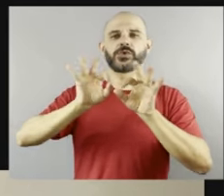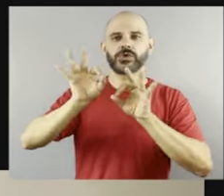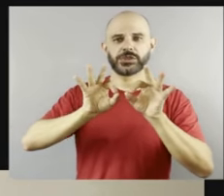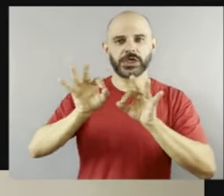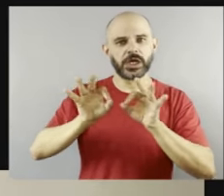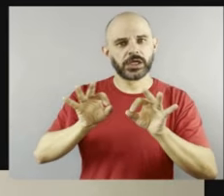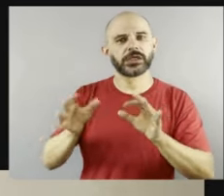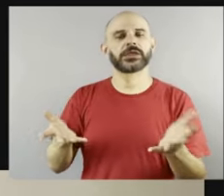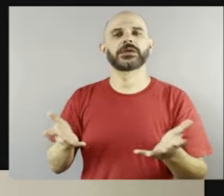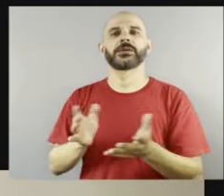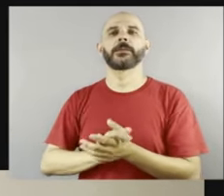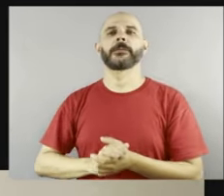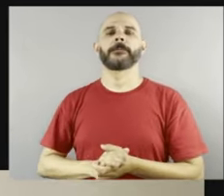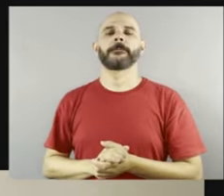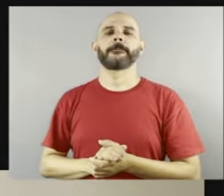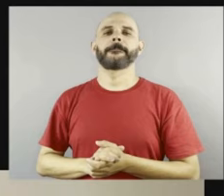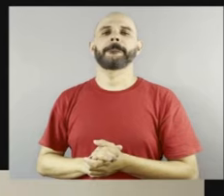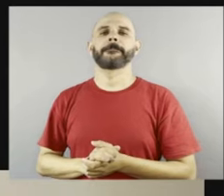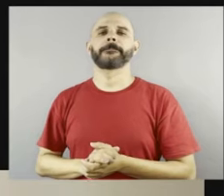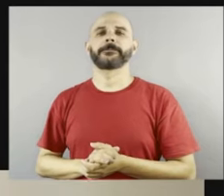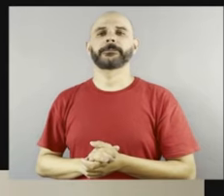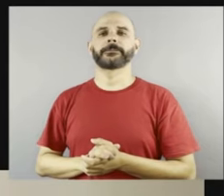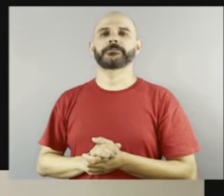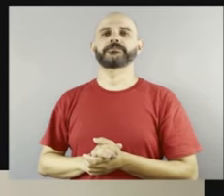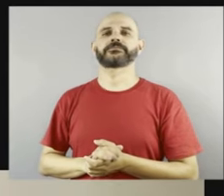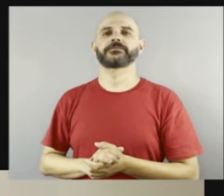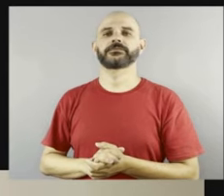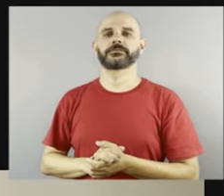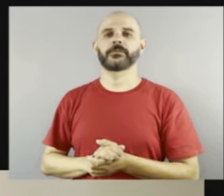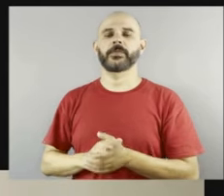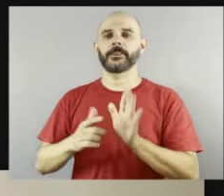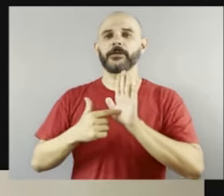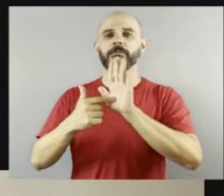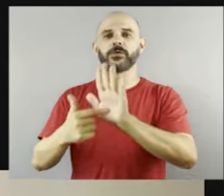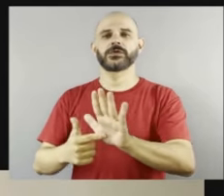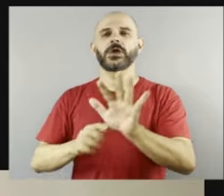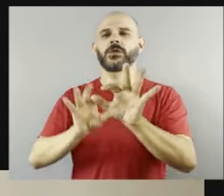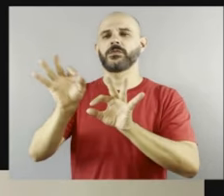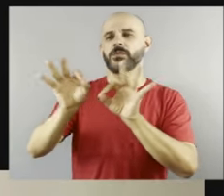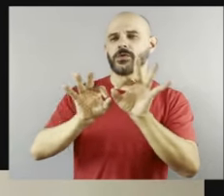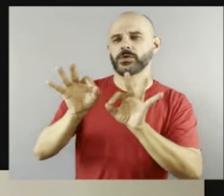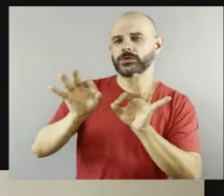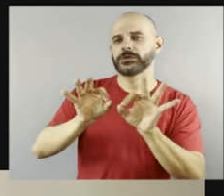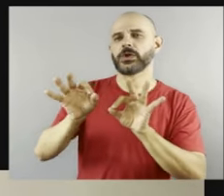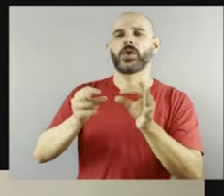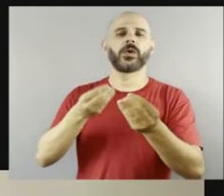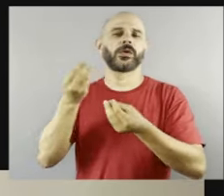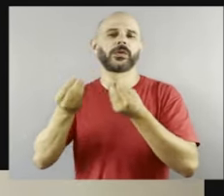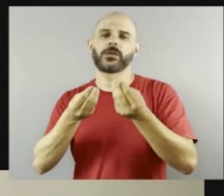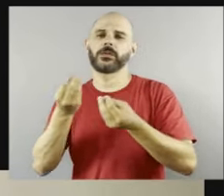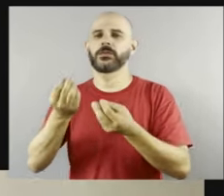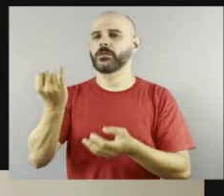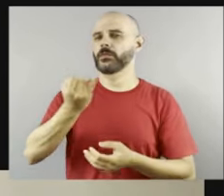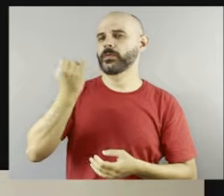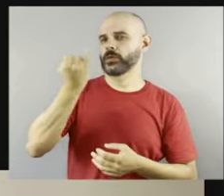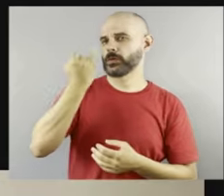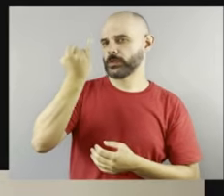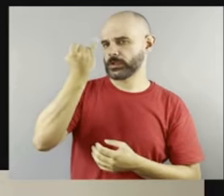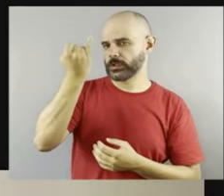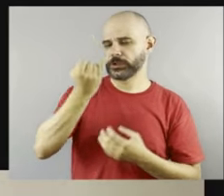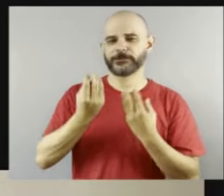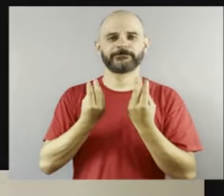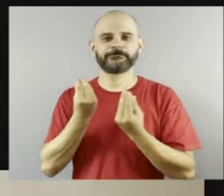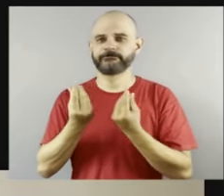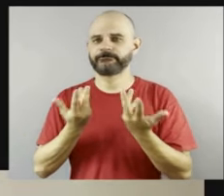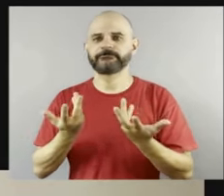trazer esse tipo de projeto. Por que isso se torna tão importante assim em termos de inclusão e diversidade, né?